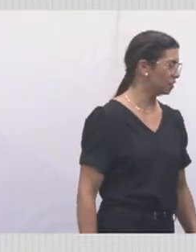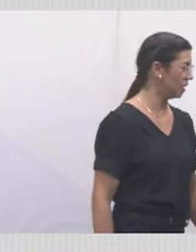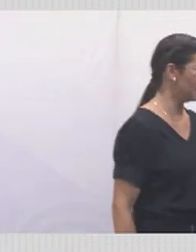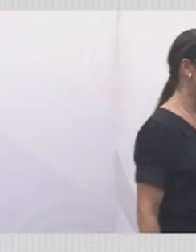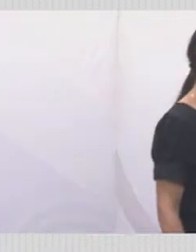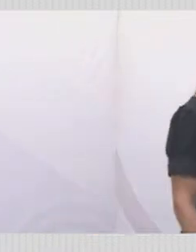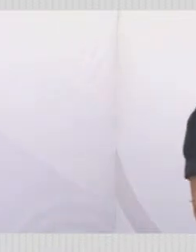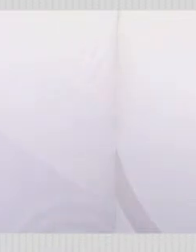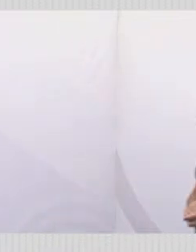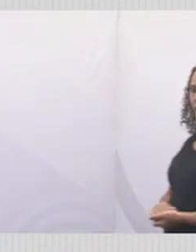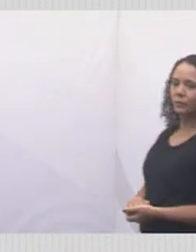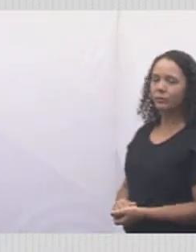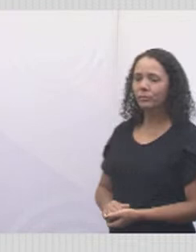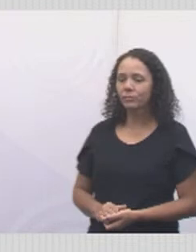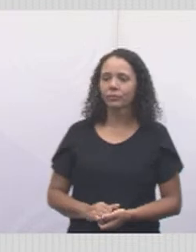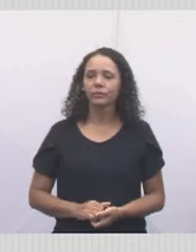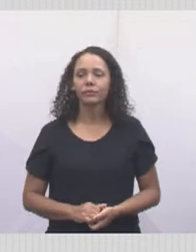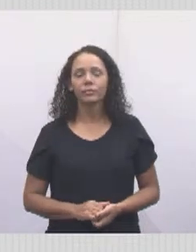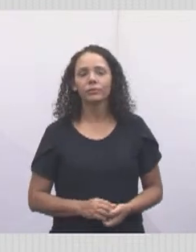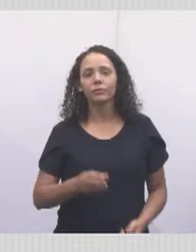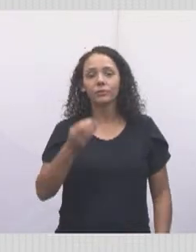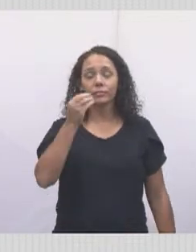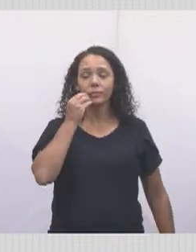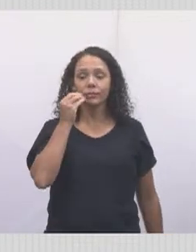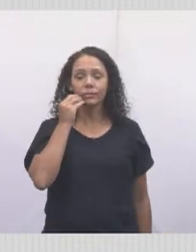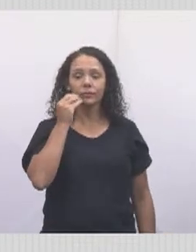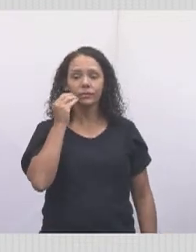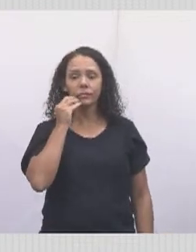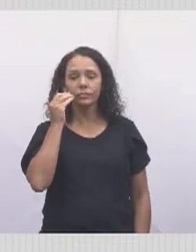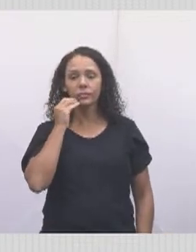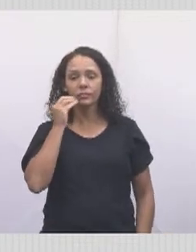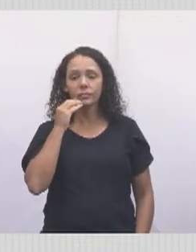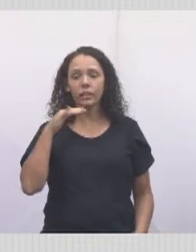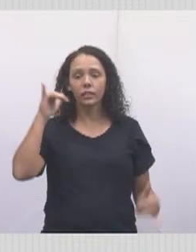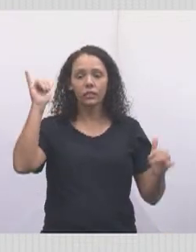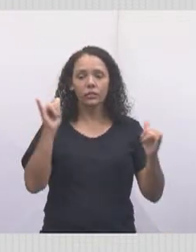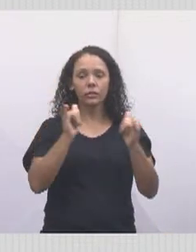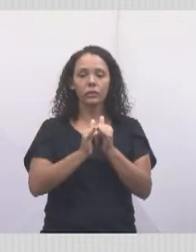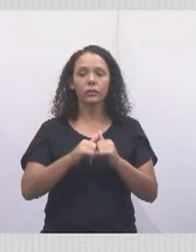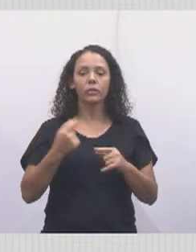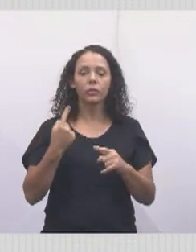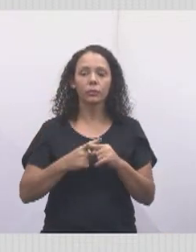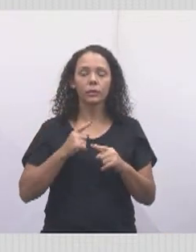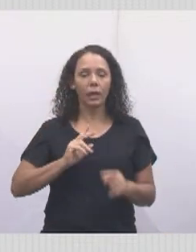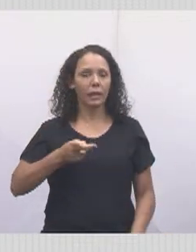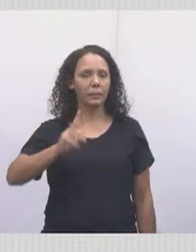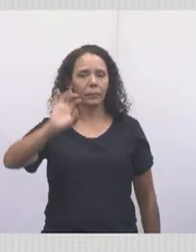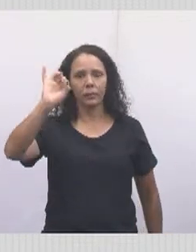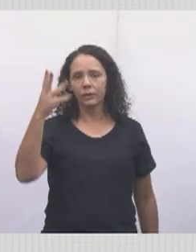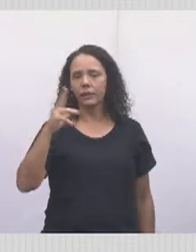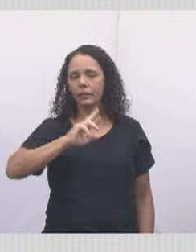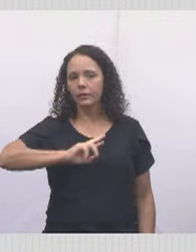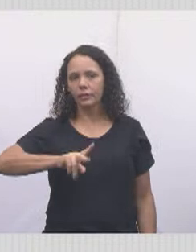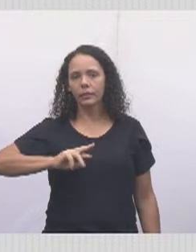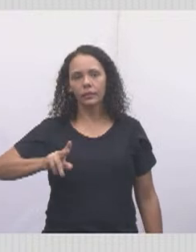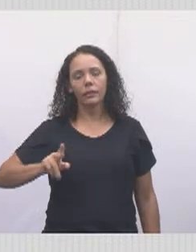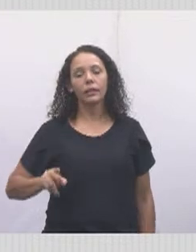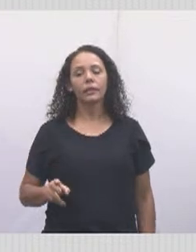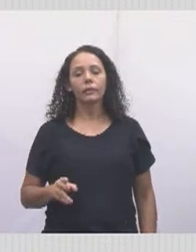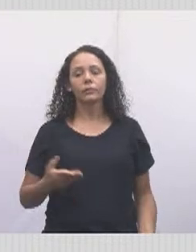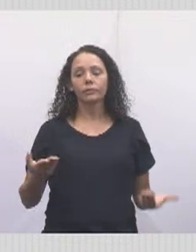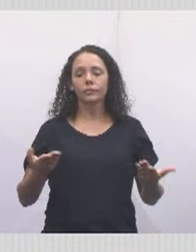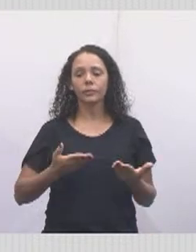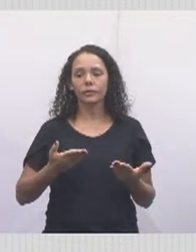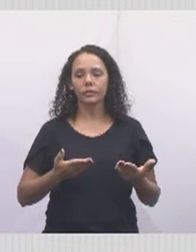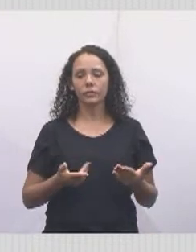adquirir aí essa oportunidade, essa anistia, porque isso não é sempre que acontece, gente. Vamos